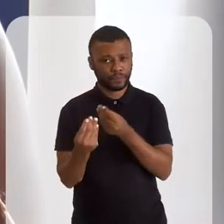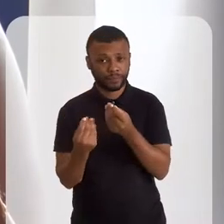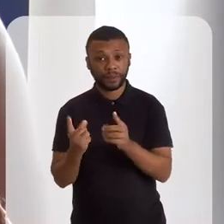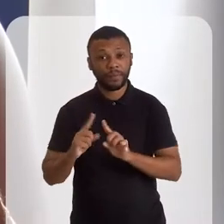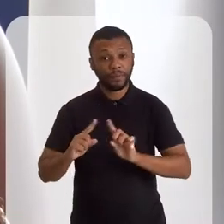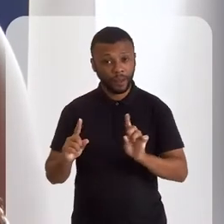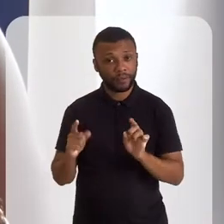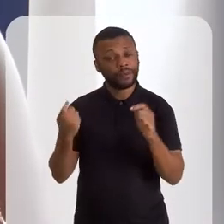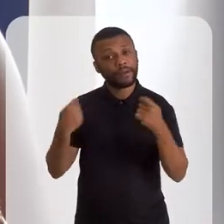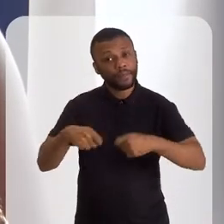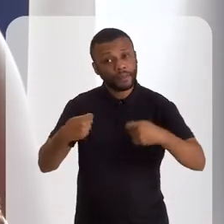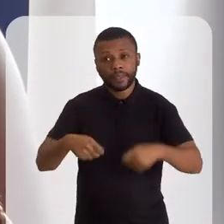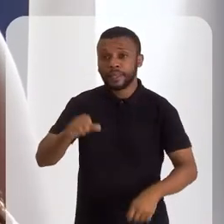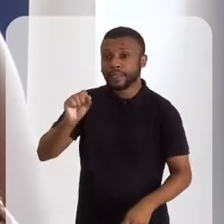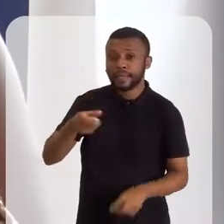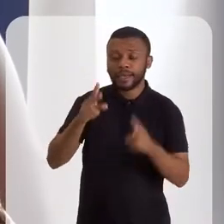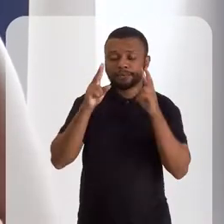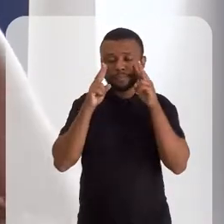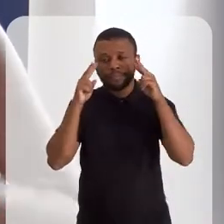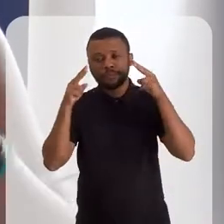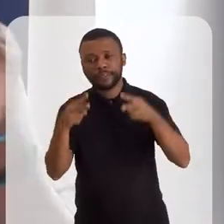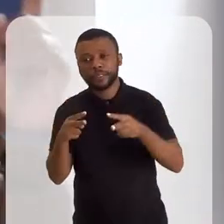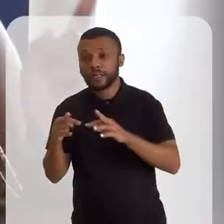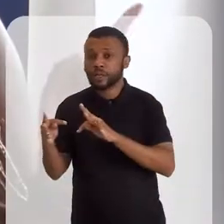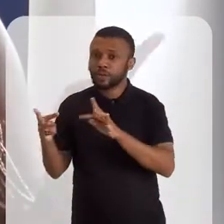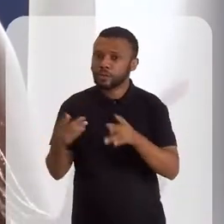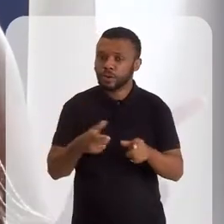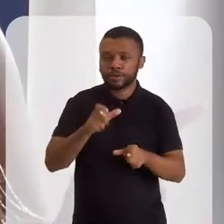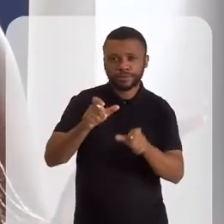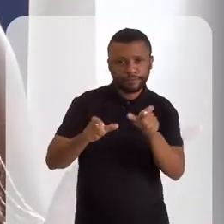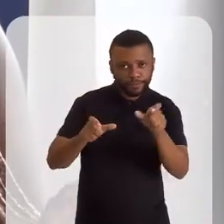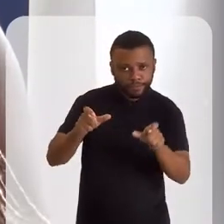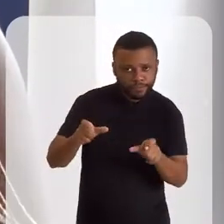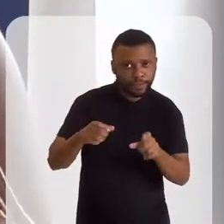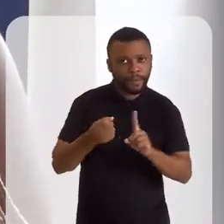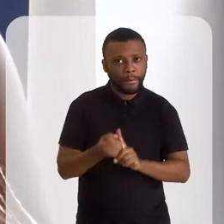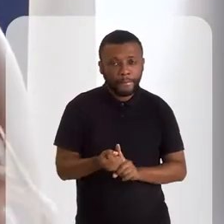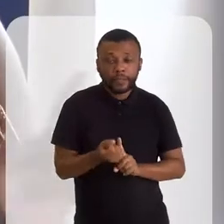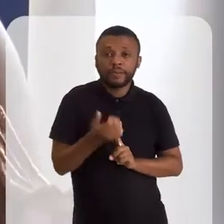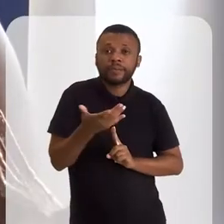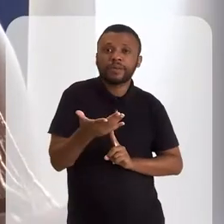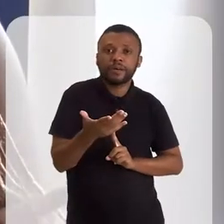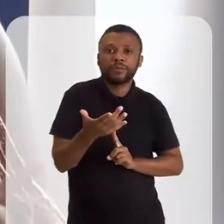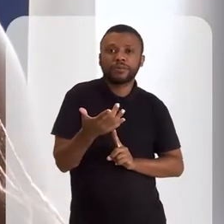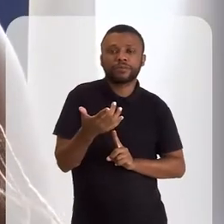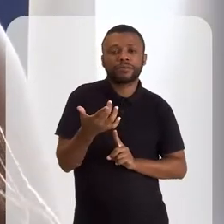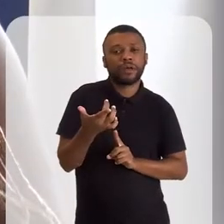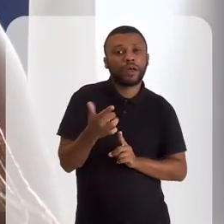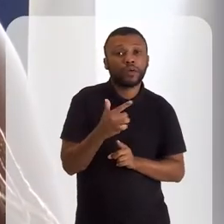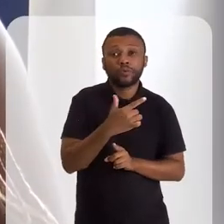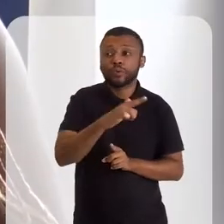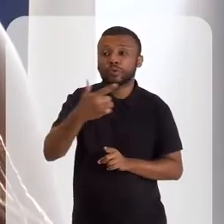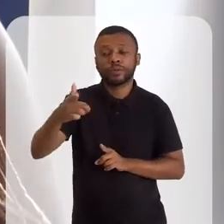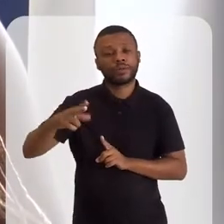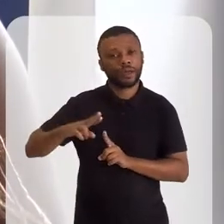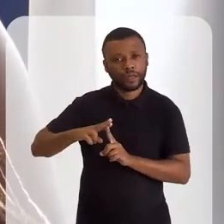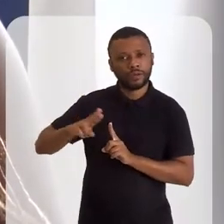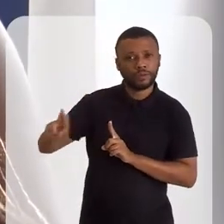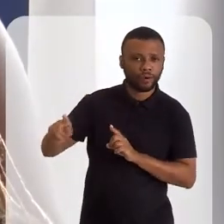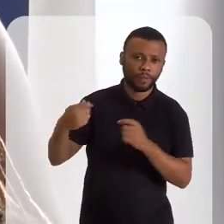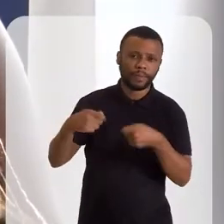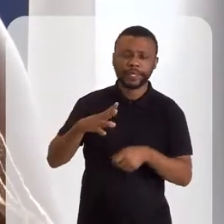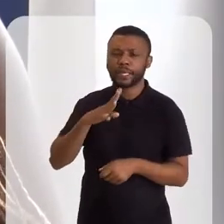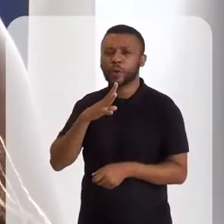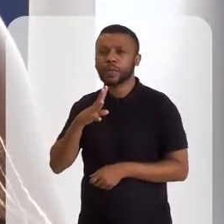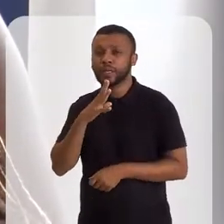você precisa, sim, reconhecer todos os manifestantes anteriores, todas as outras religiões, né? Porque não existe,